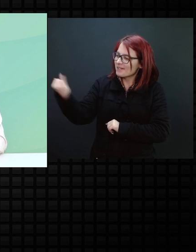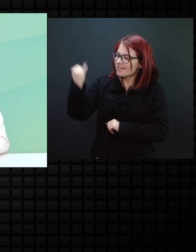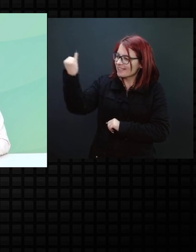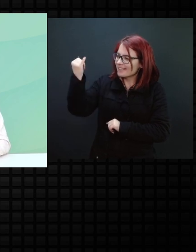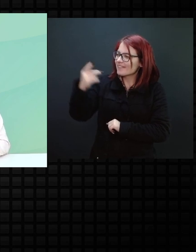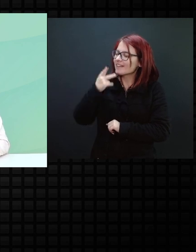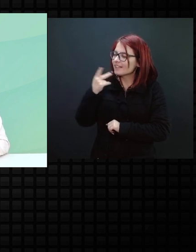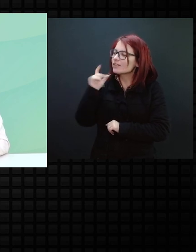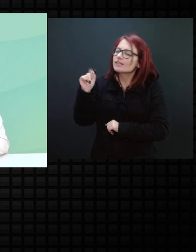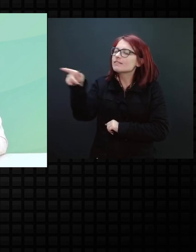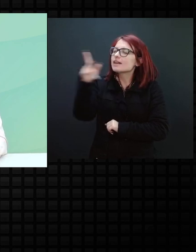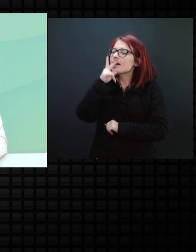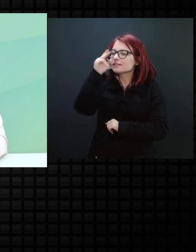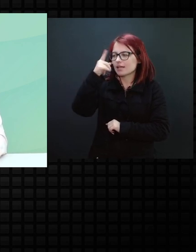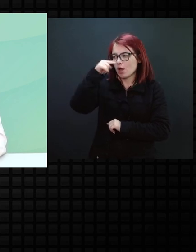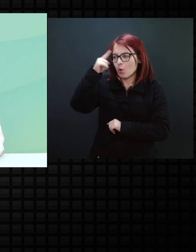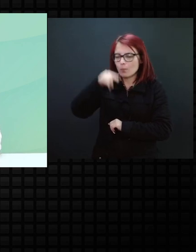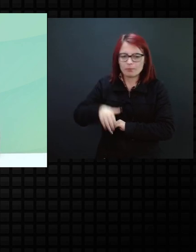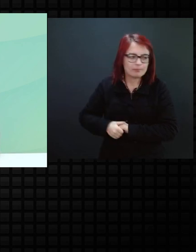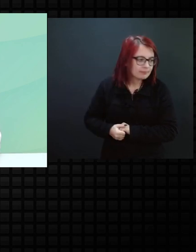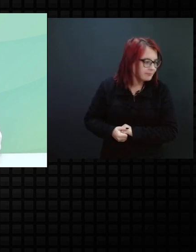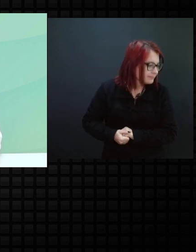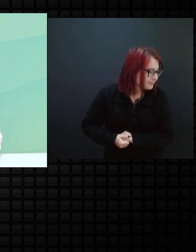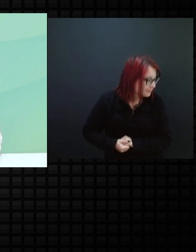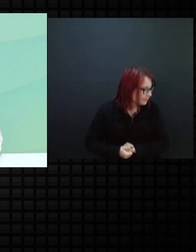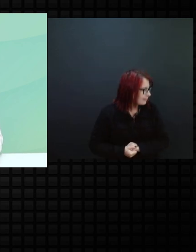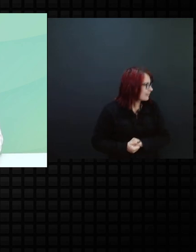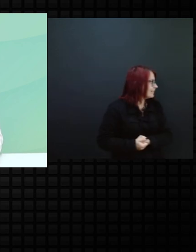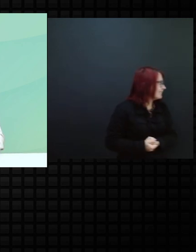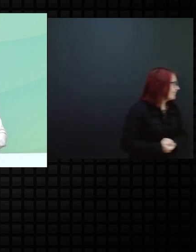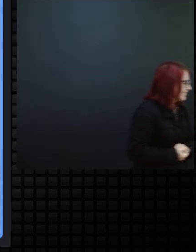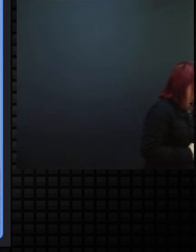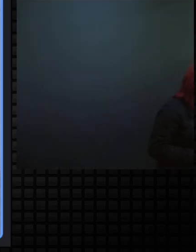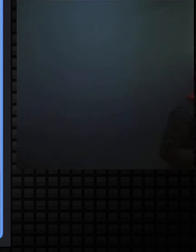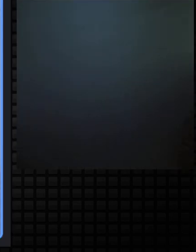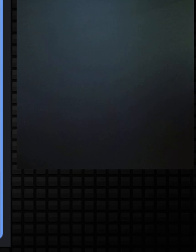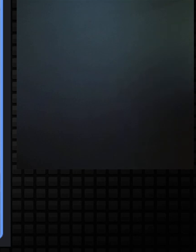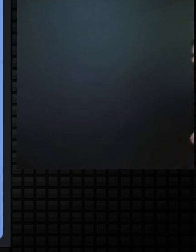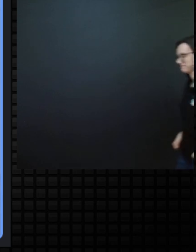você acha, Carol. Perfeito a sua colocação, professor.